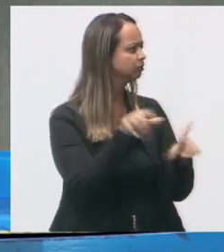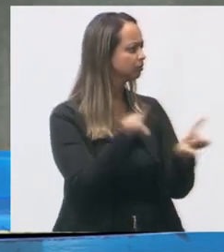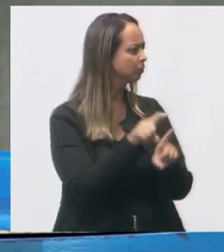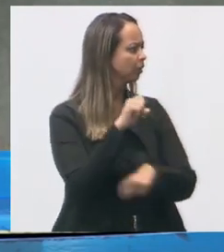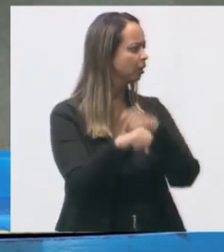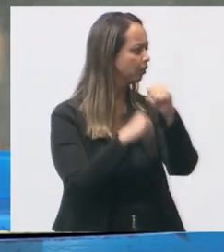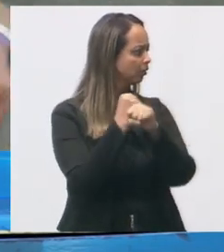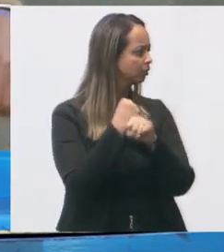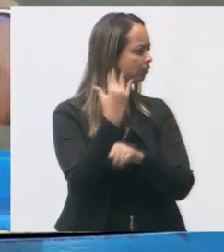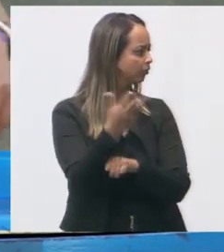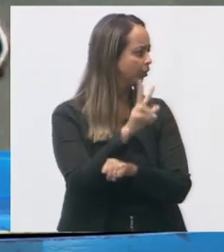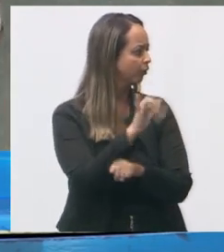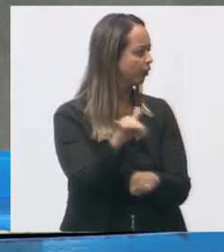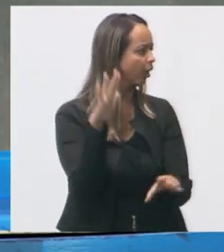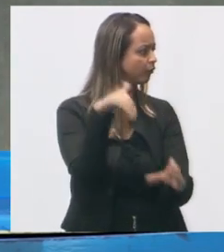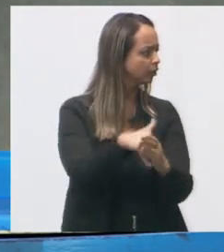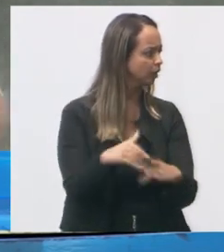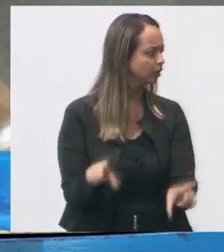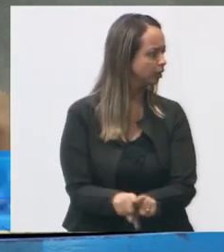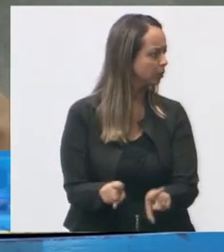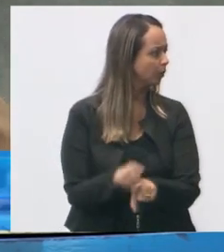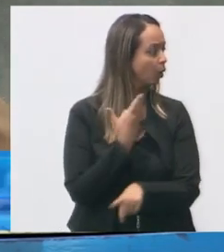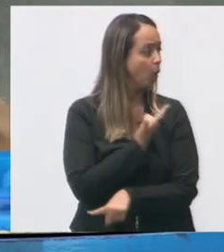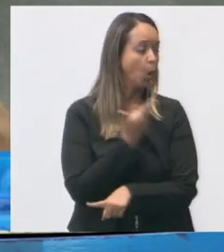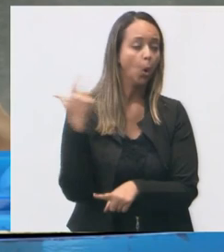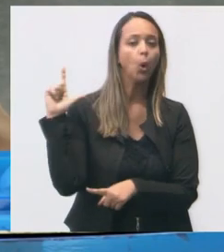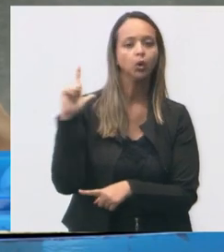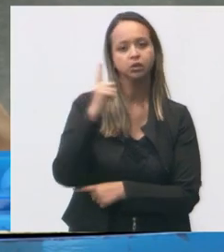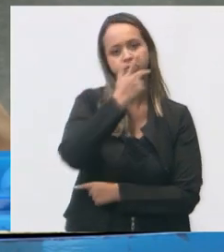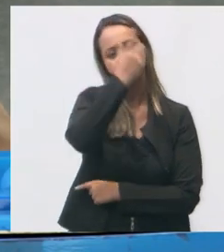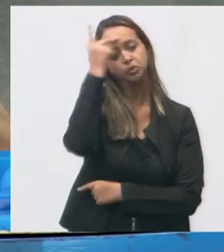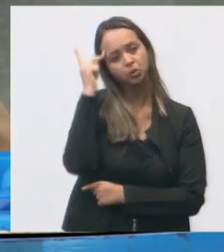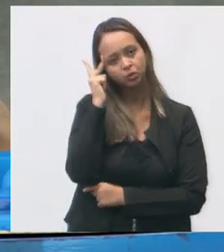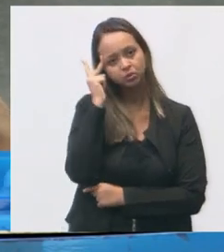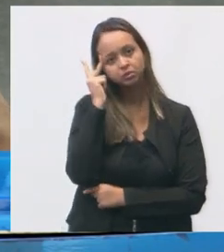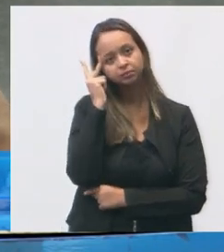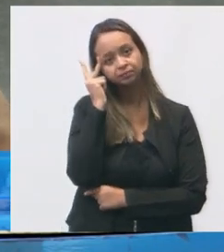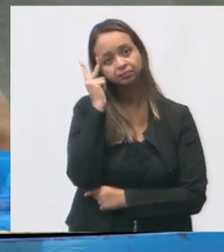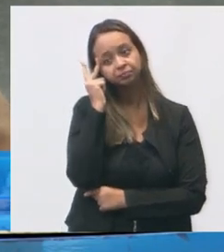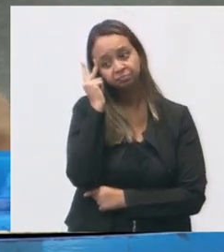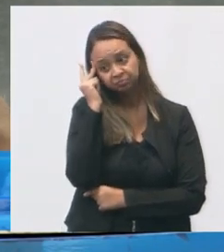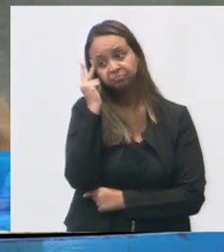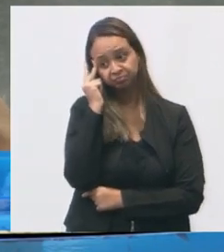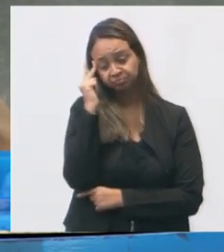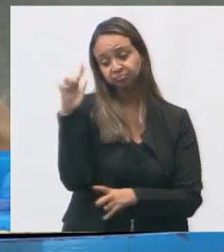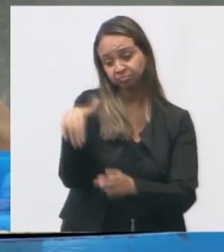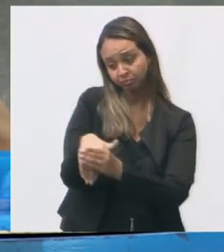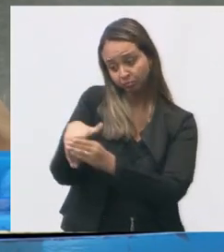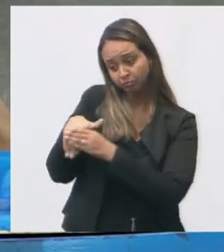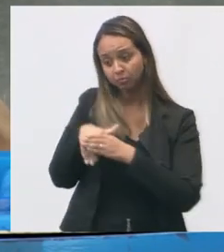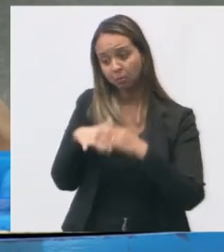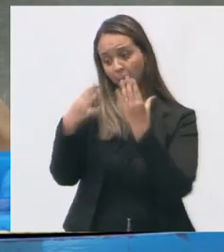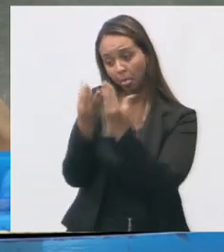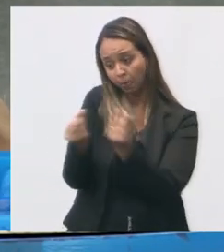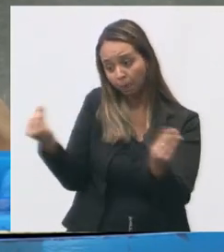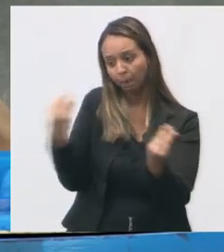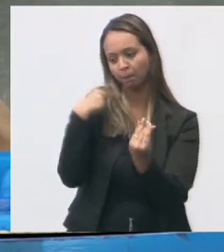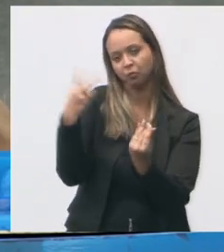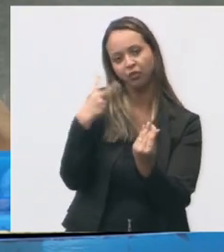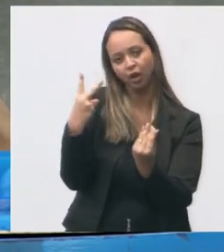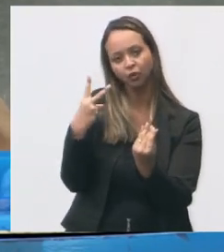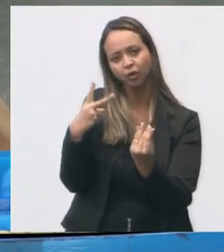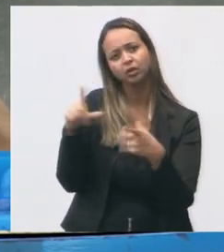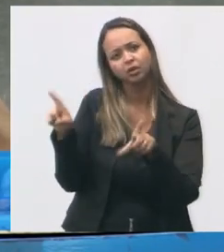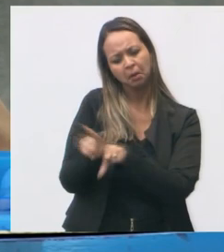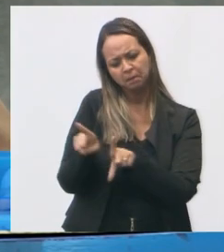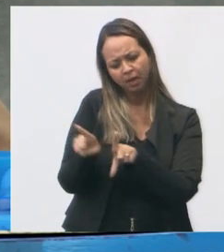vem a eleger outros candidatos. Elegemos muitos, ajudamos a eleger. Então,